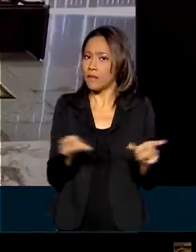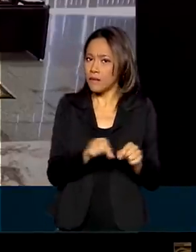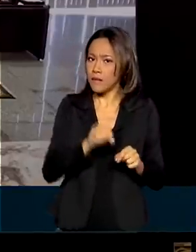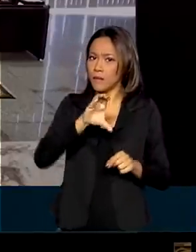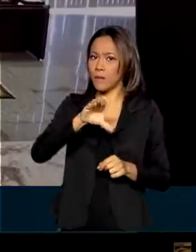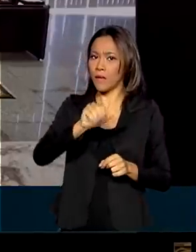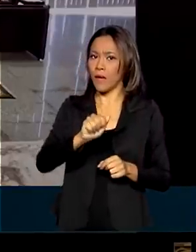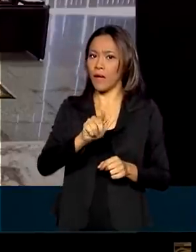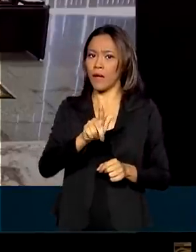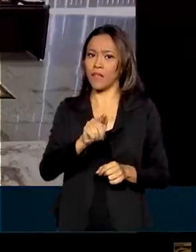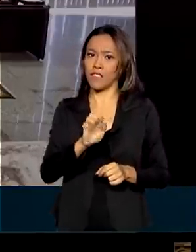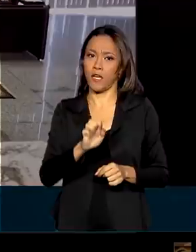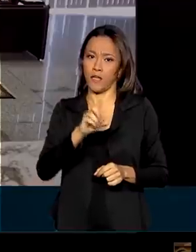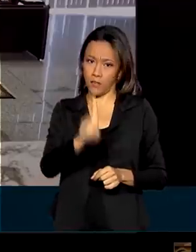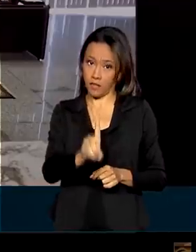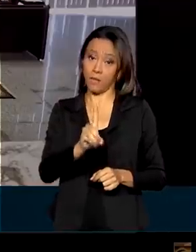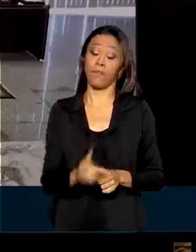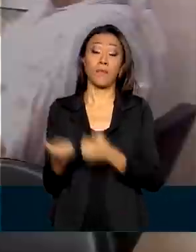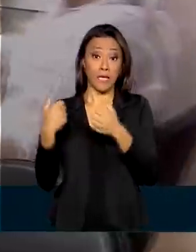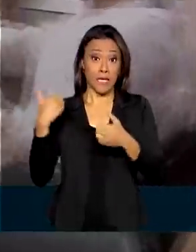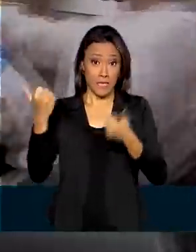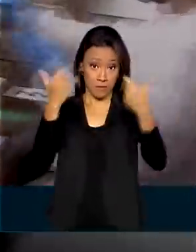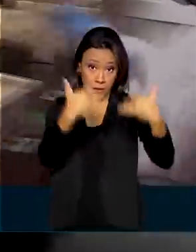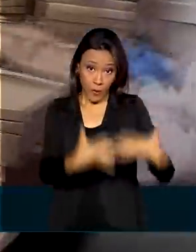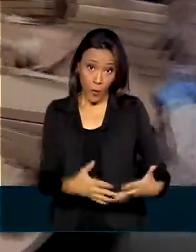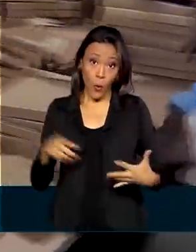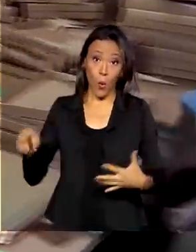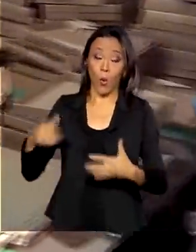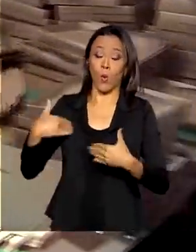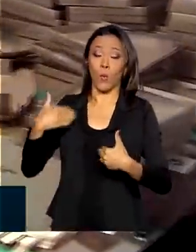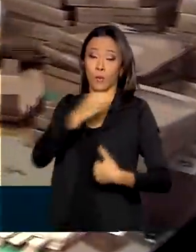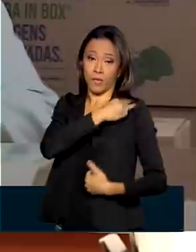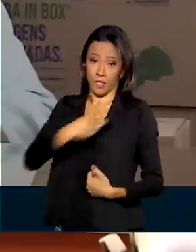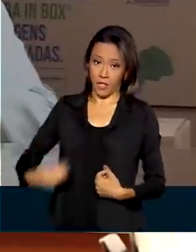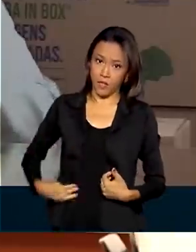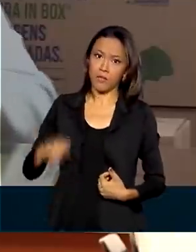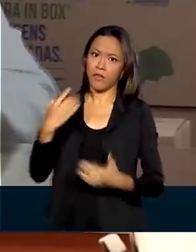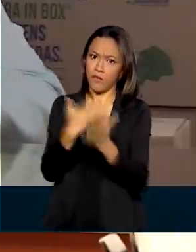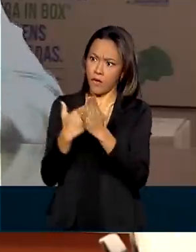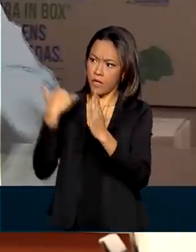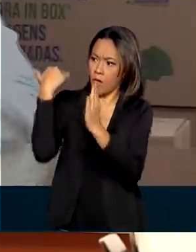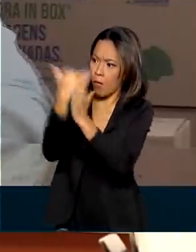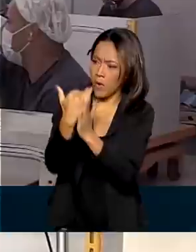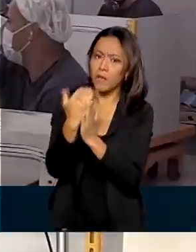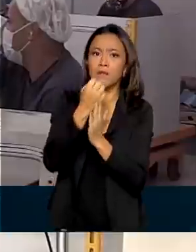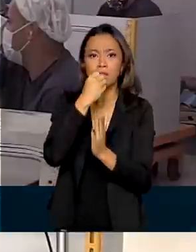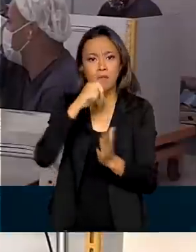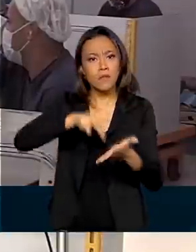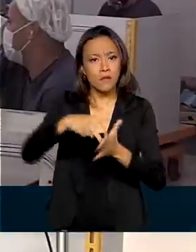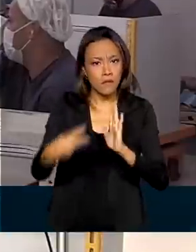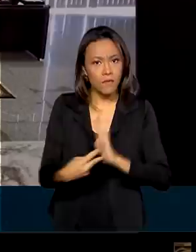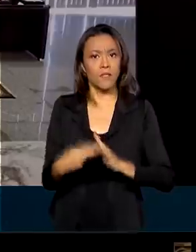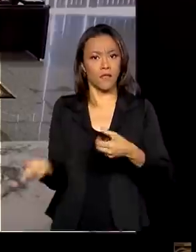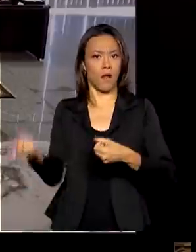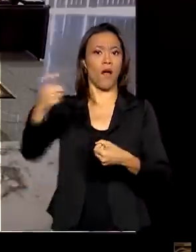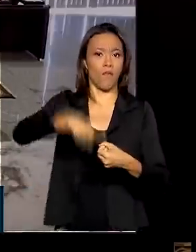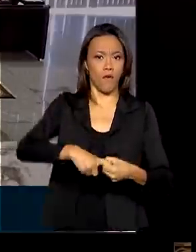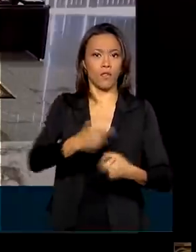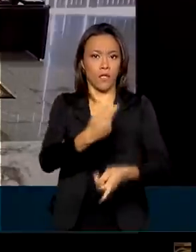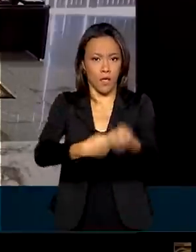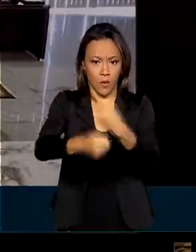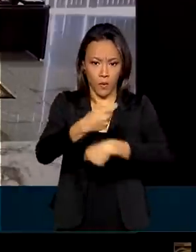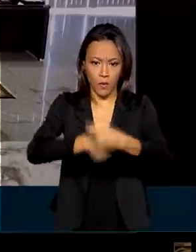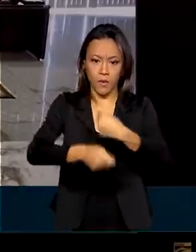Economia, Paulo Guedes, a recuperação crescente dos empregos desde julho é mais um sinal de retomada da economia. No